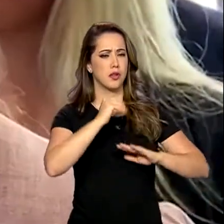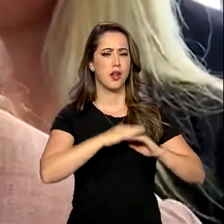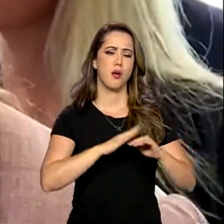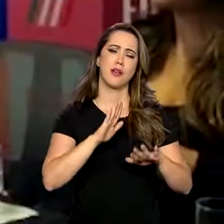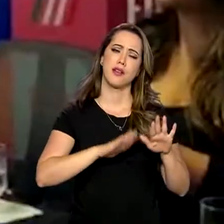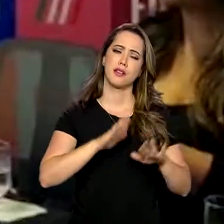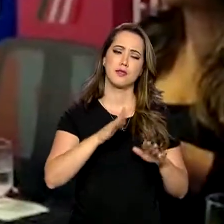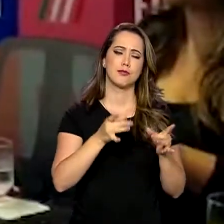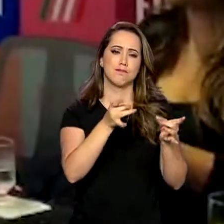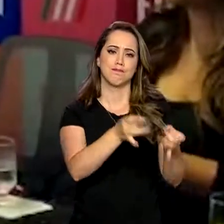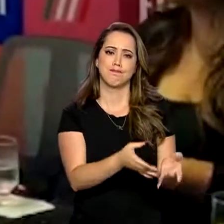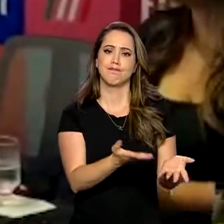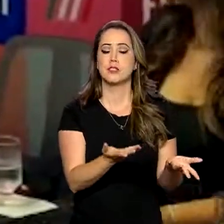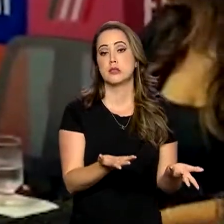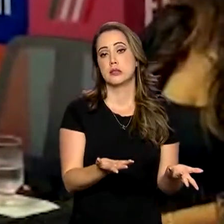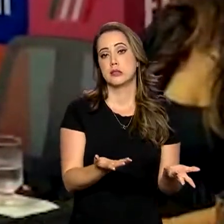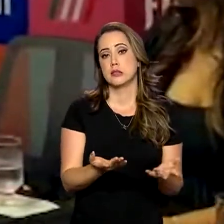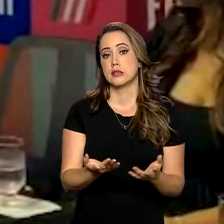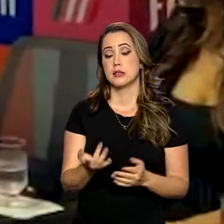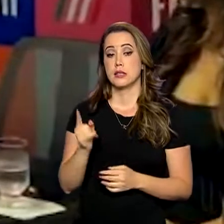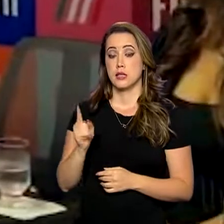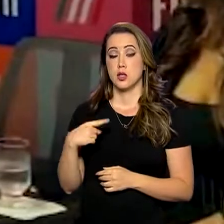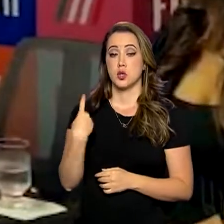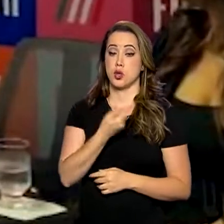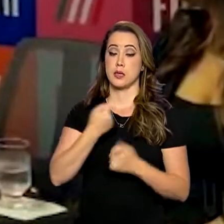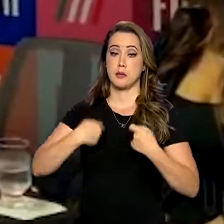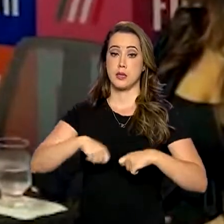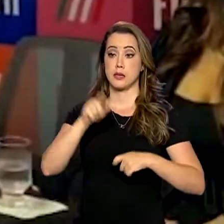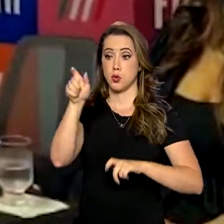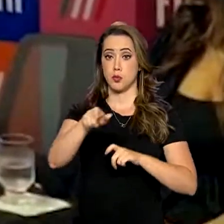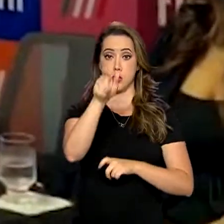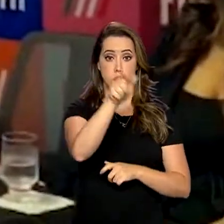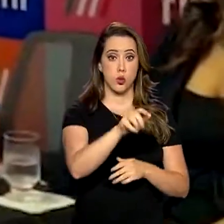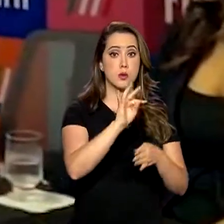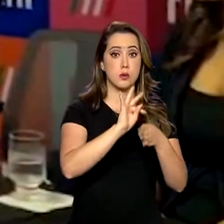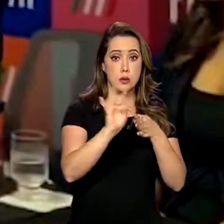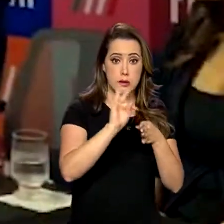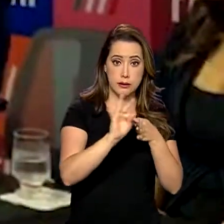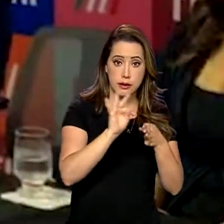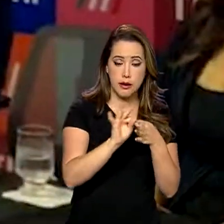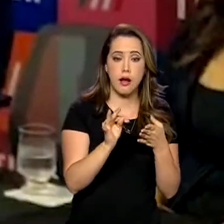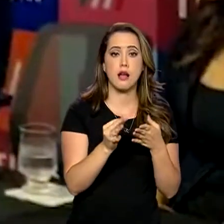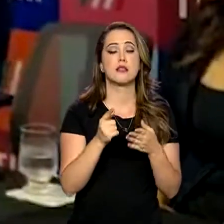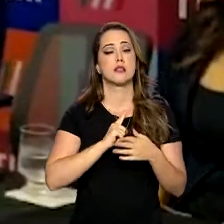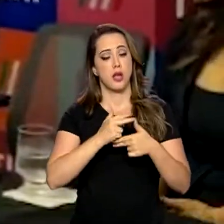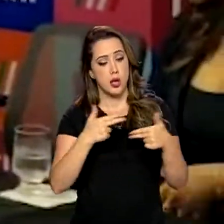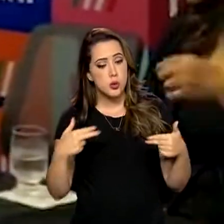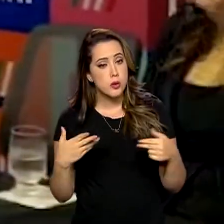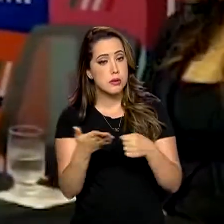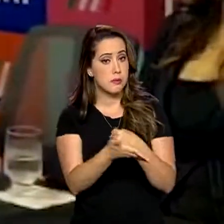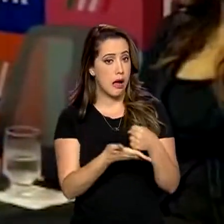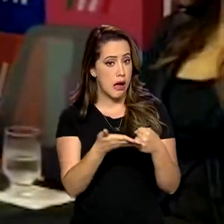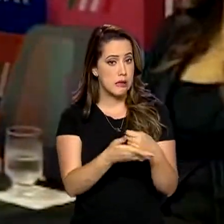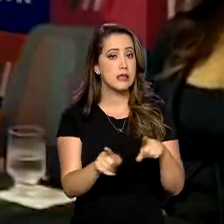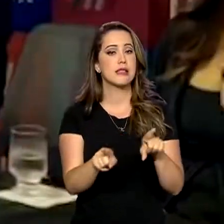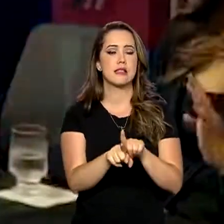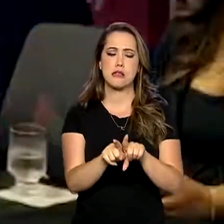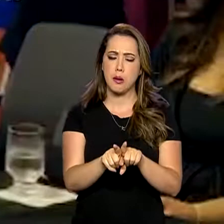esquecido. Nós precisamos de conselheiros tutelares equipados e